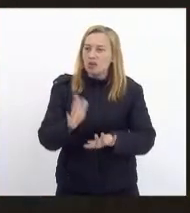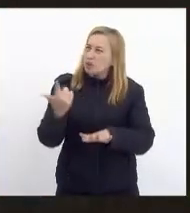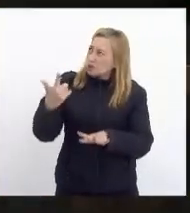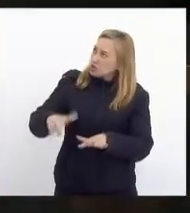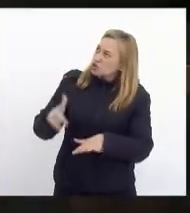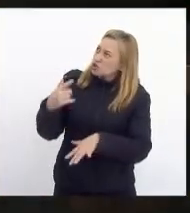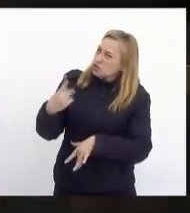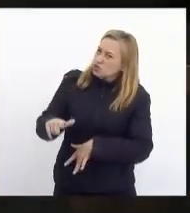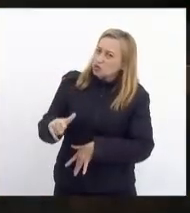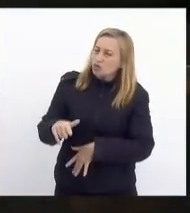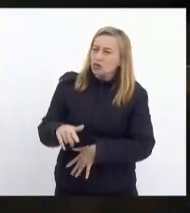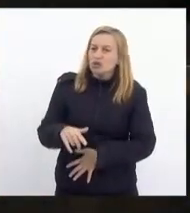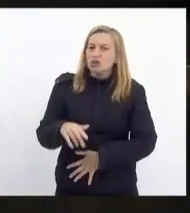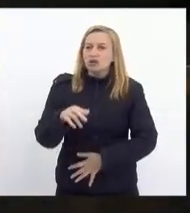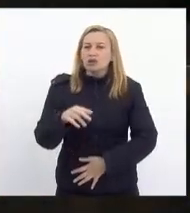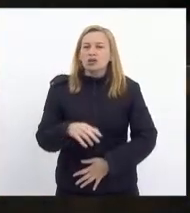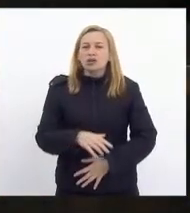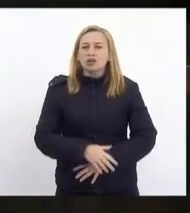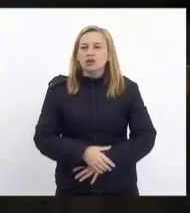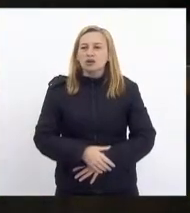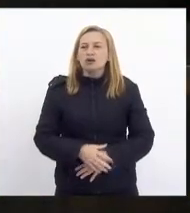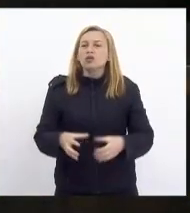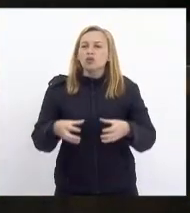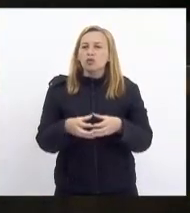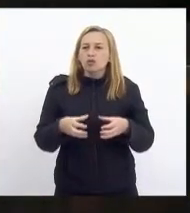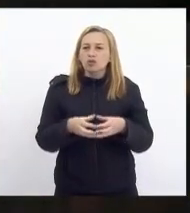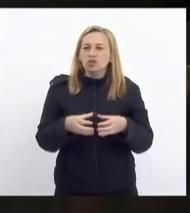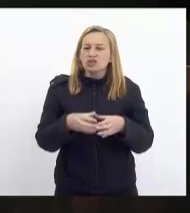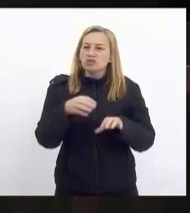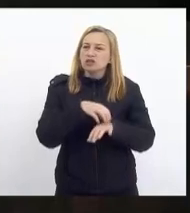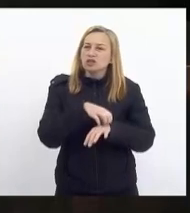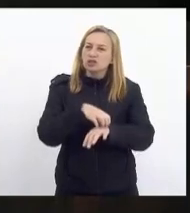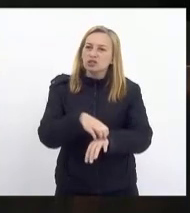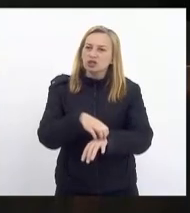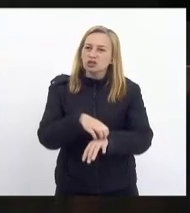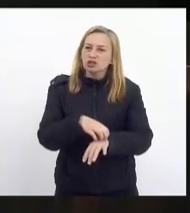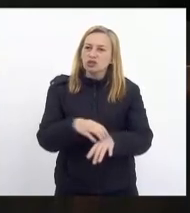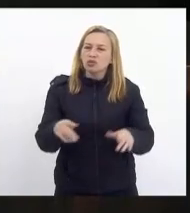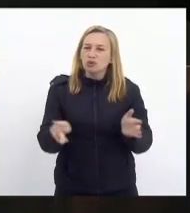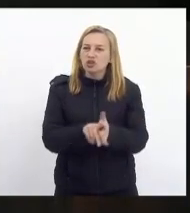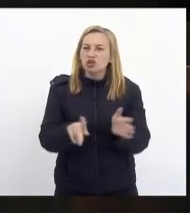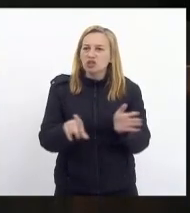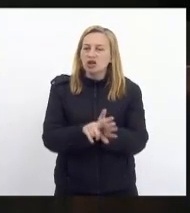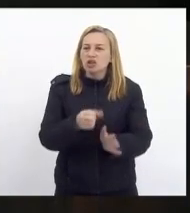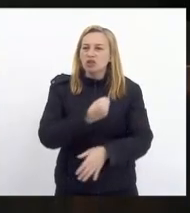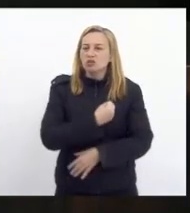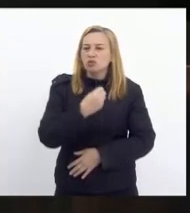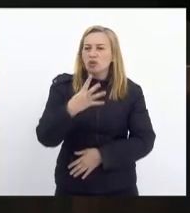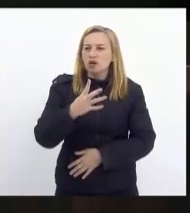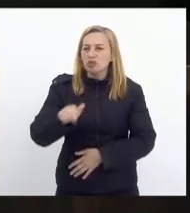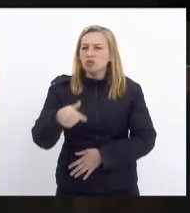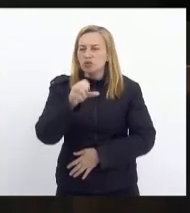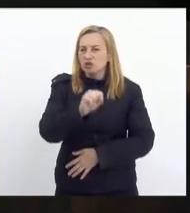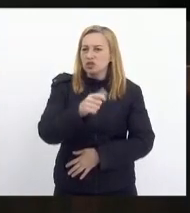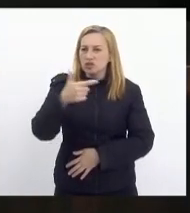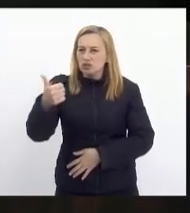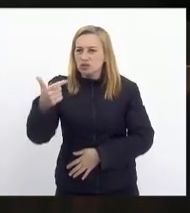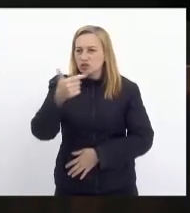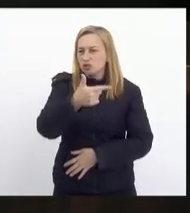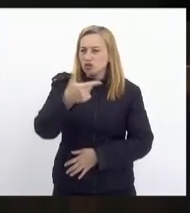por favor? Presidente. Para emitir parecer pela Comissão de Transporte ao Projeto de Lei nº 4.812, de